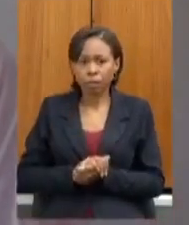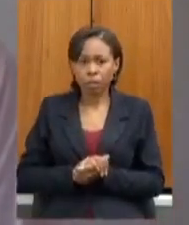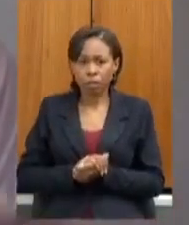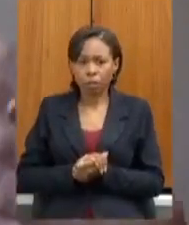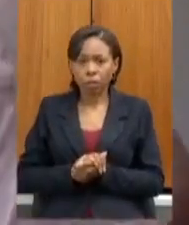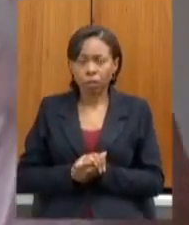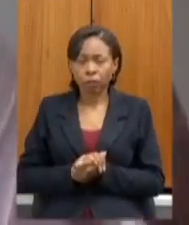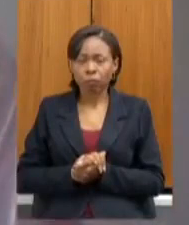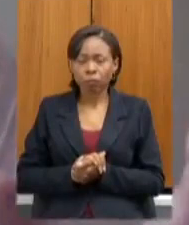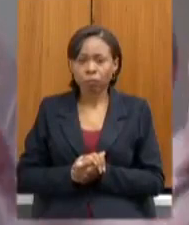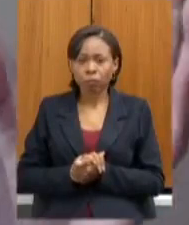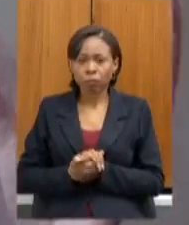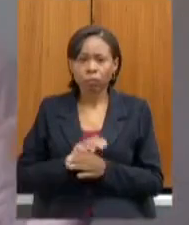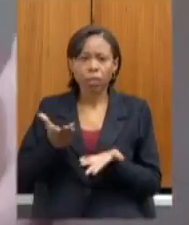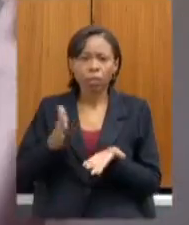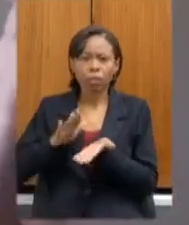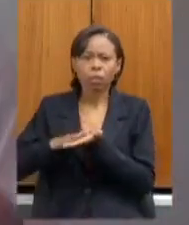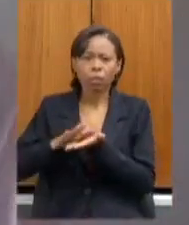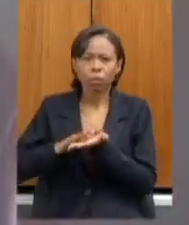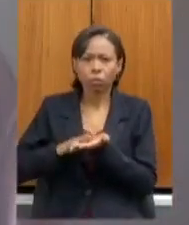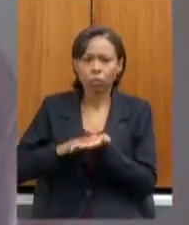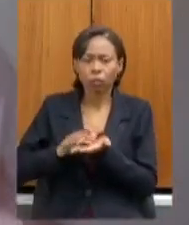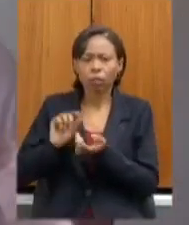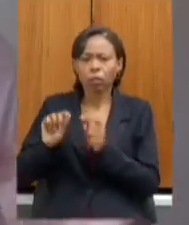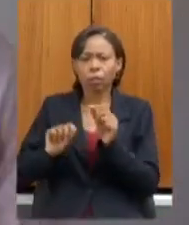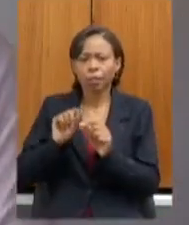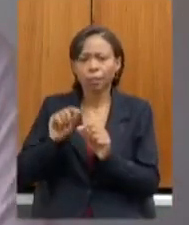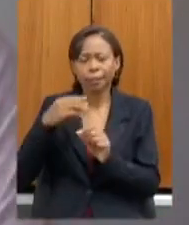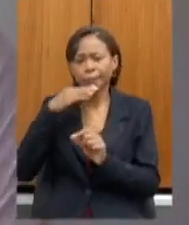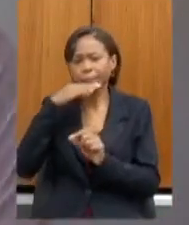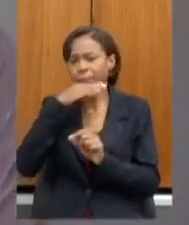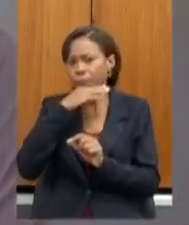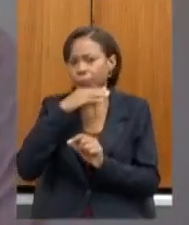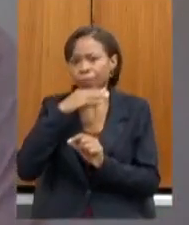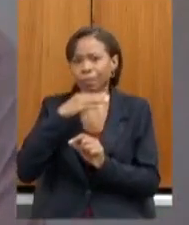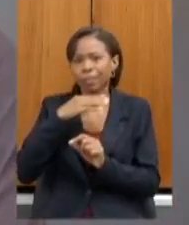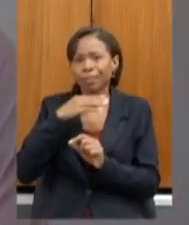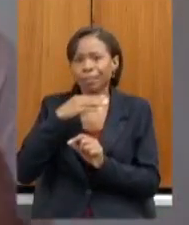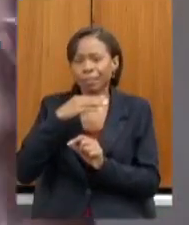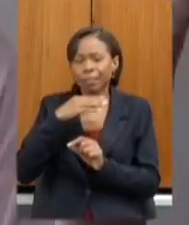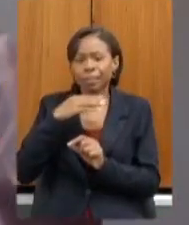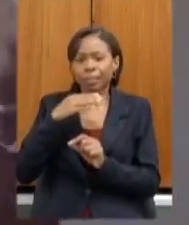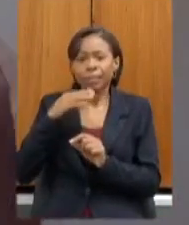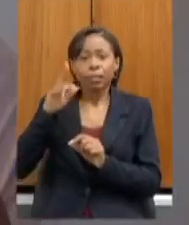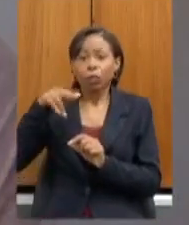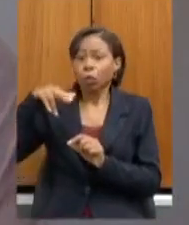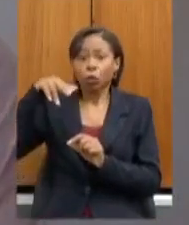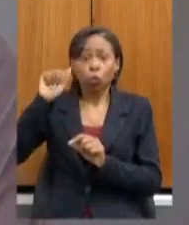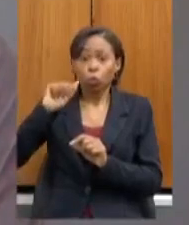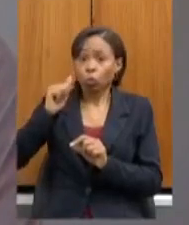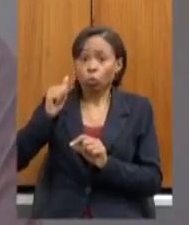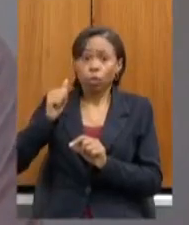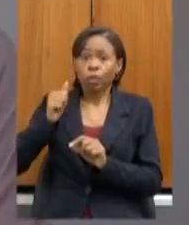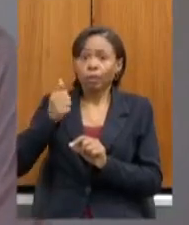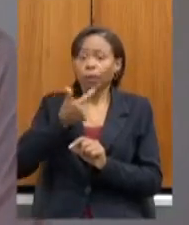liberal elogios de uma percepção de que isso nunca foi feito nunca foi trabalhado no Brasil então